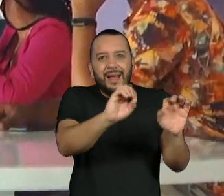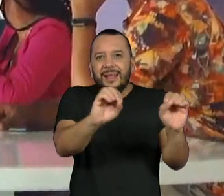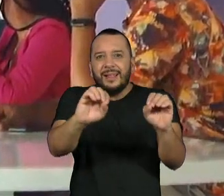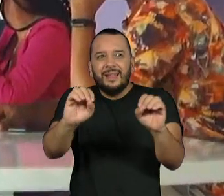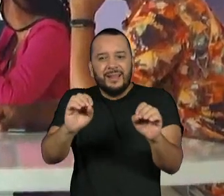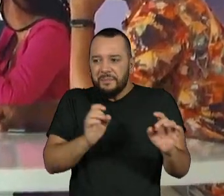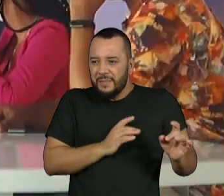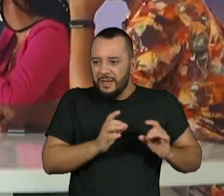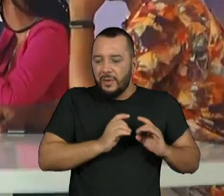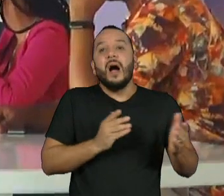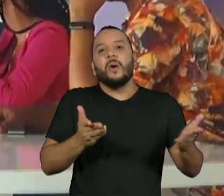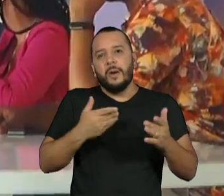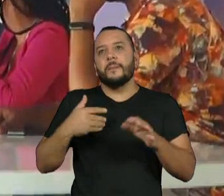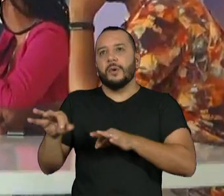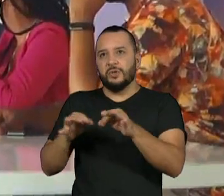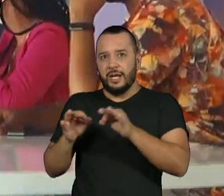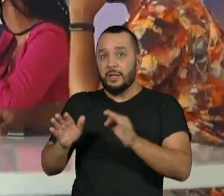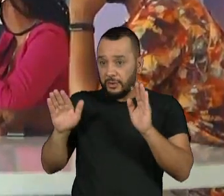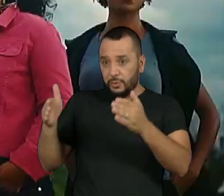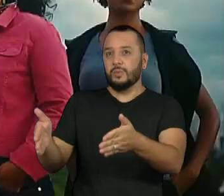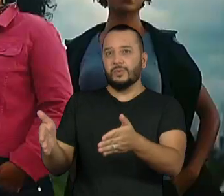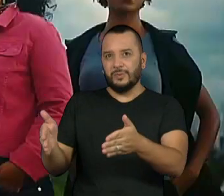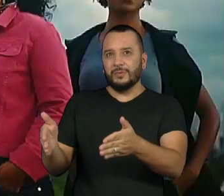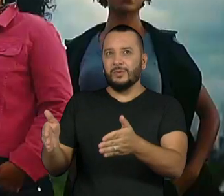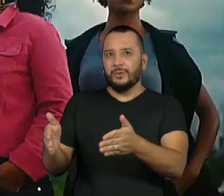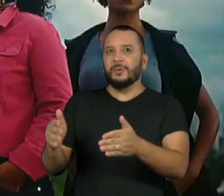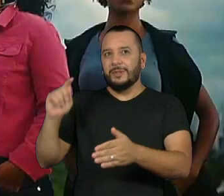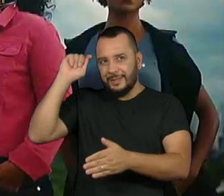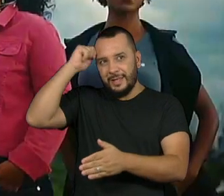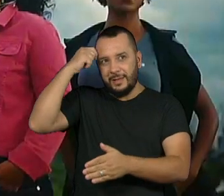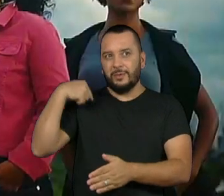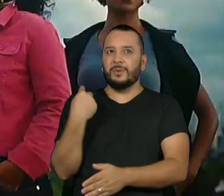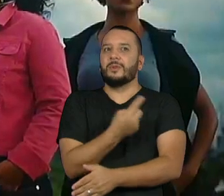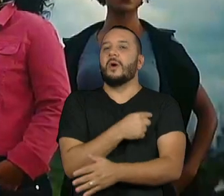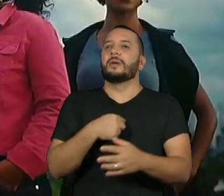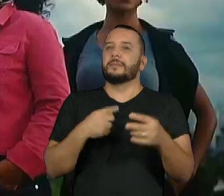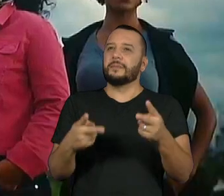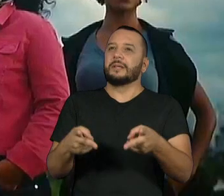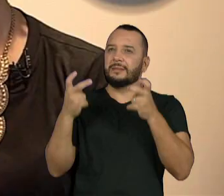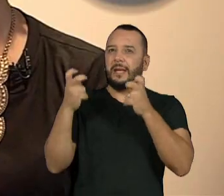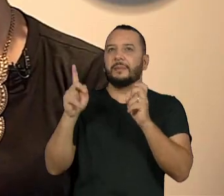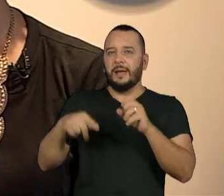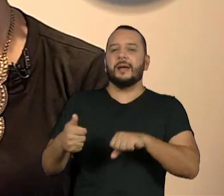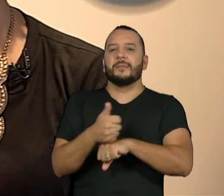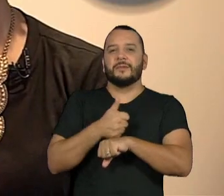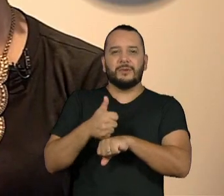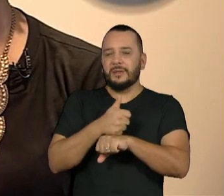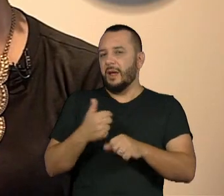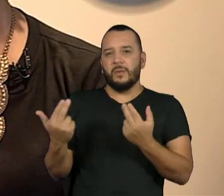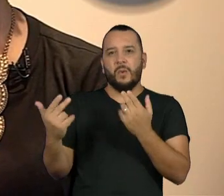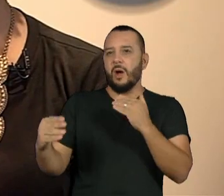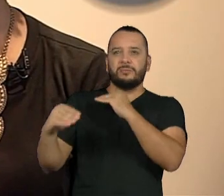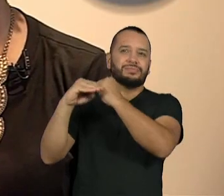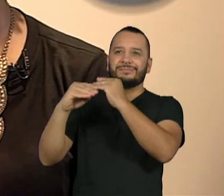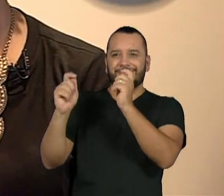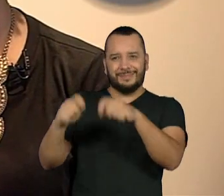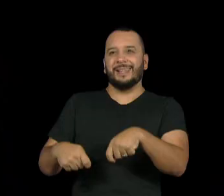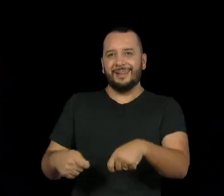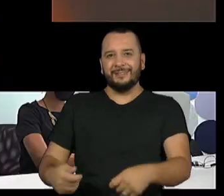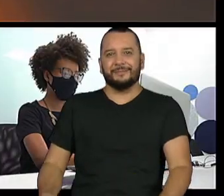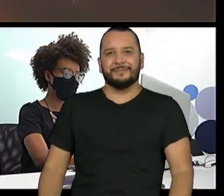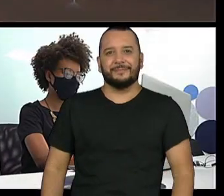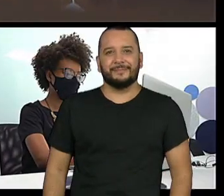exclusivo como esse, a gente percebe que realmente são profissionais como a gente que tem que ocupar esse tipo de cargo.